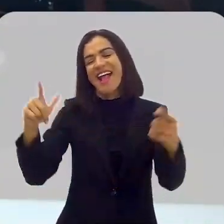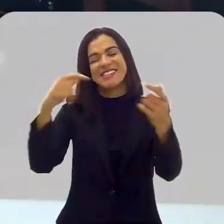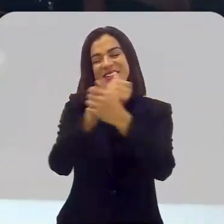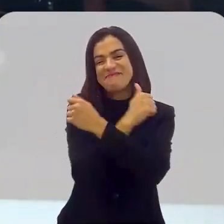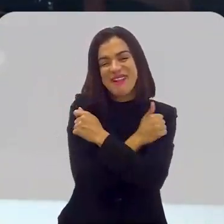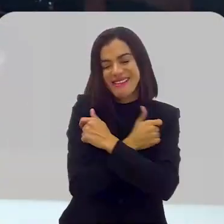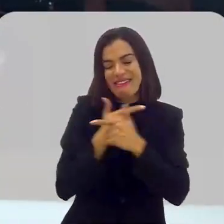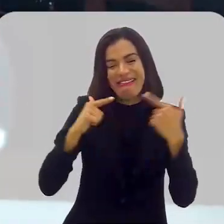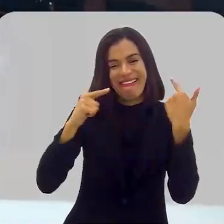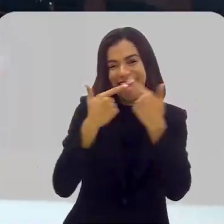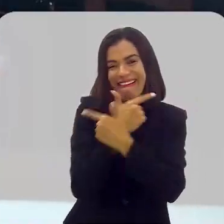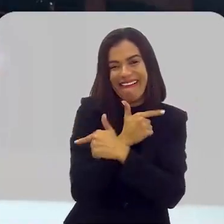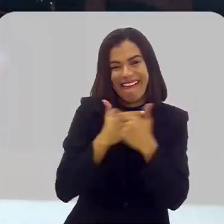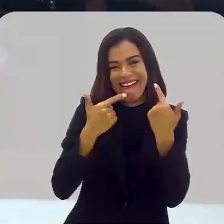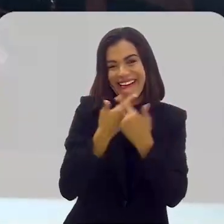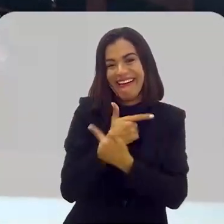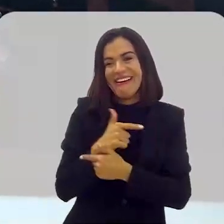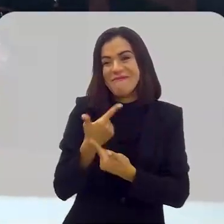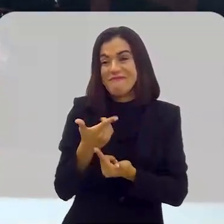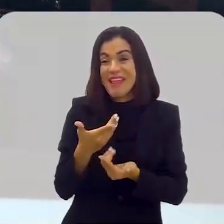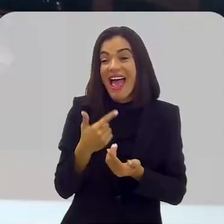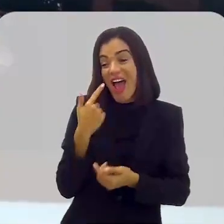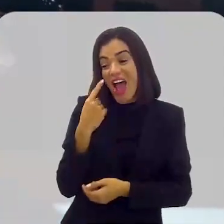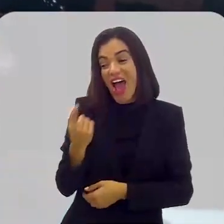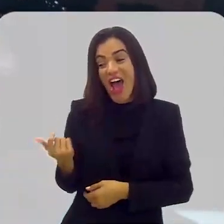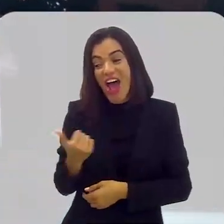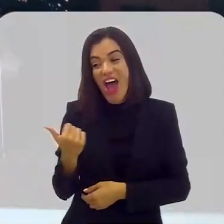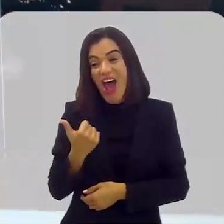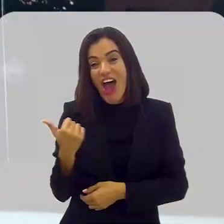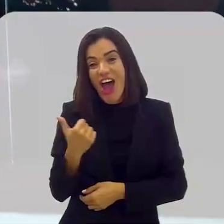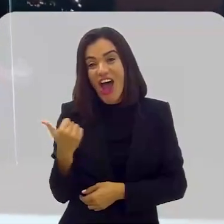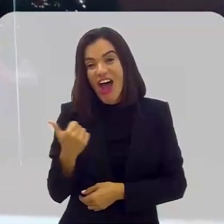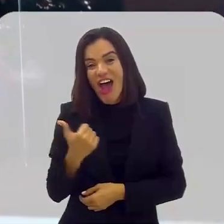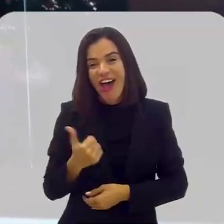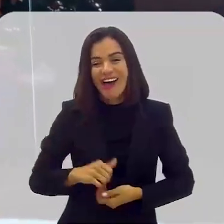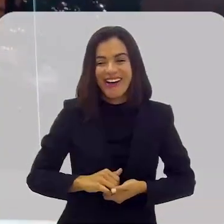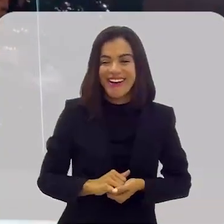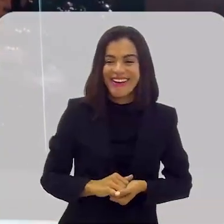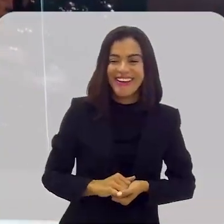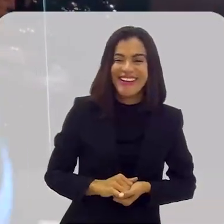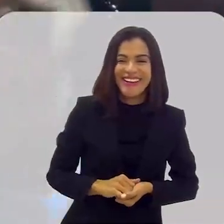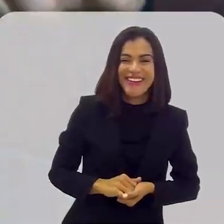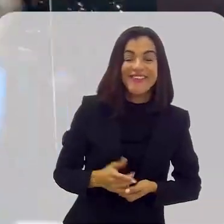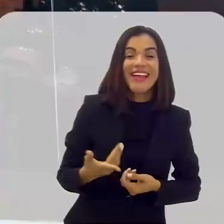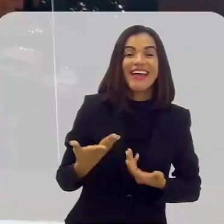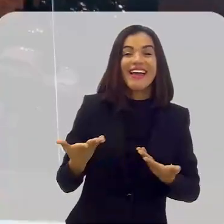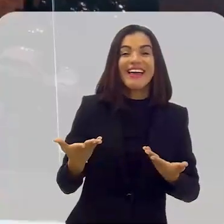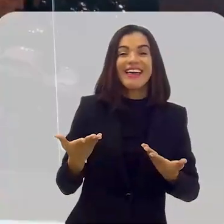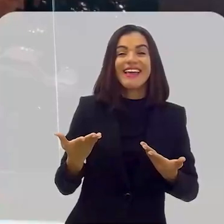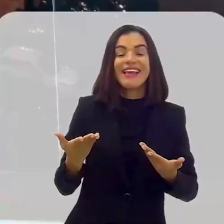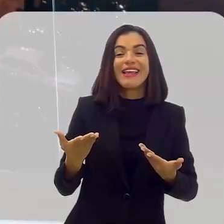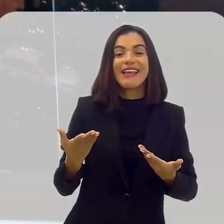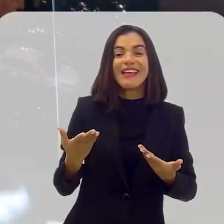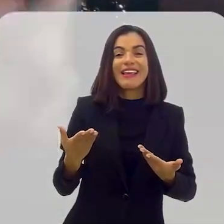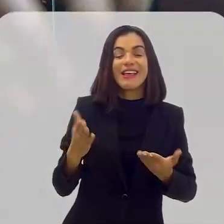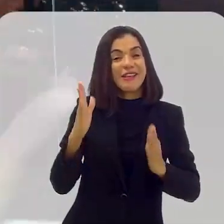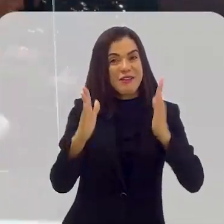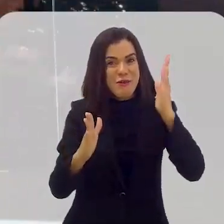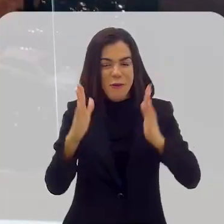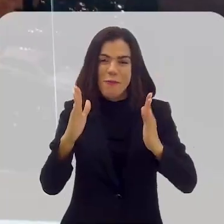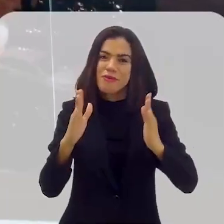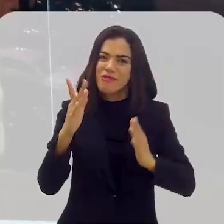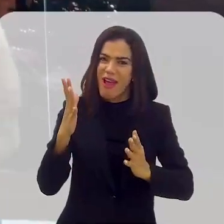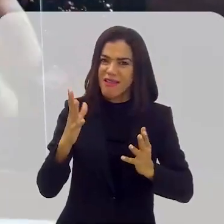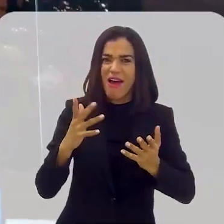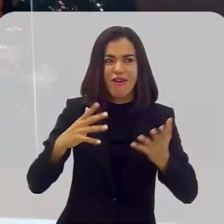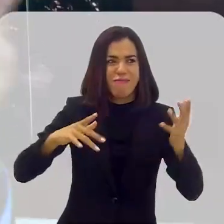Aí nos abraçamos, rimos, porque eu mostrei para o pessoal, né? Ah, aqui, aqui, pessoal. E o episódio ainda estava